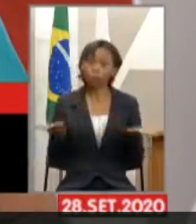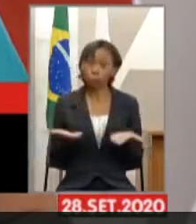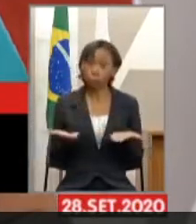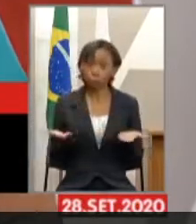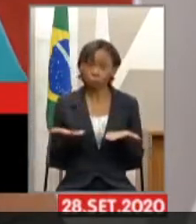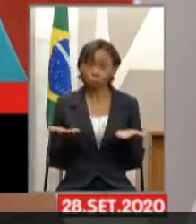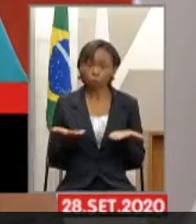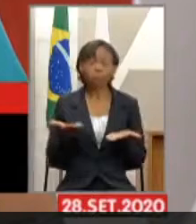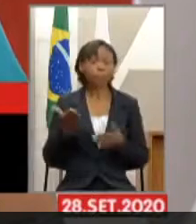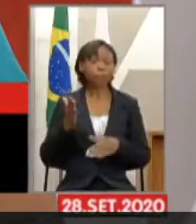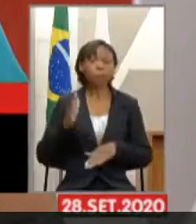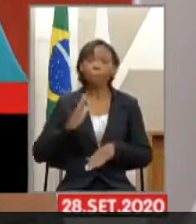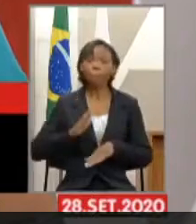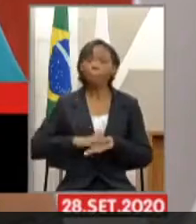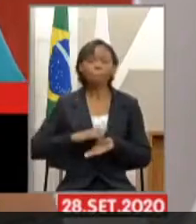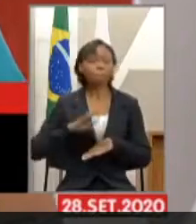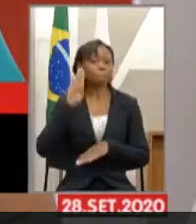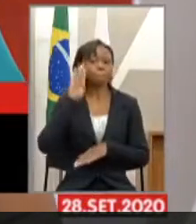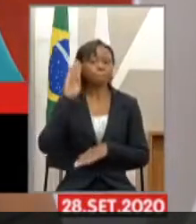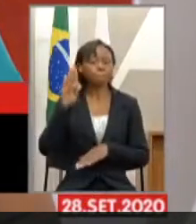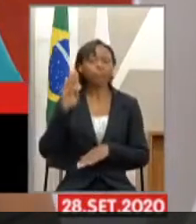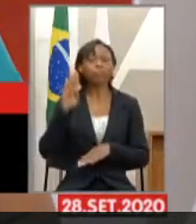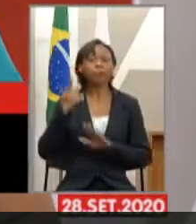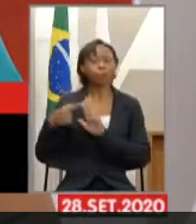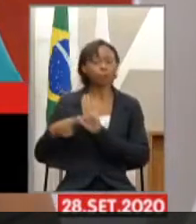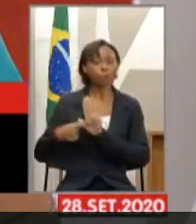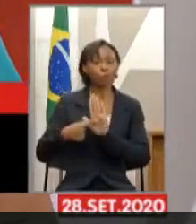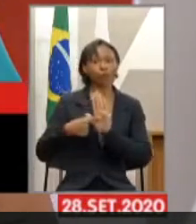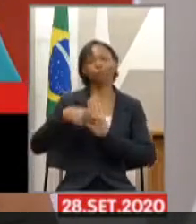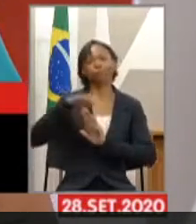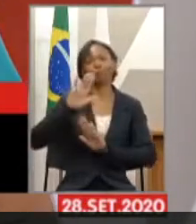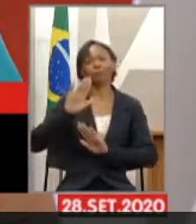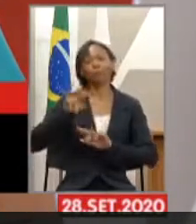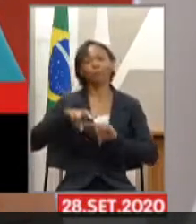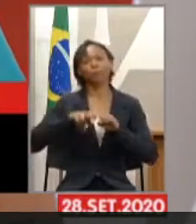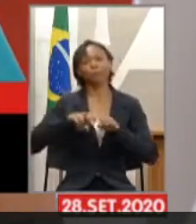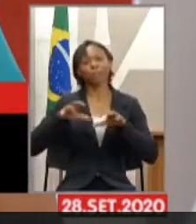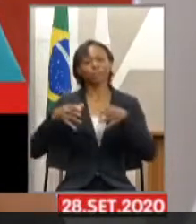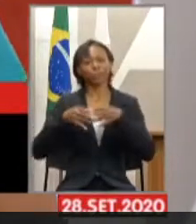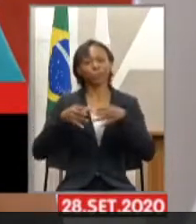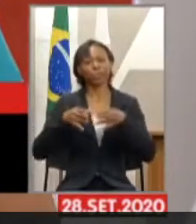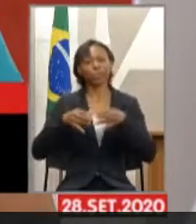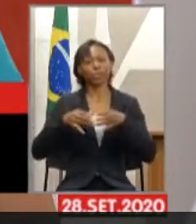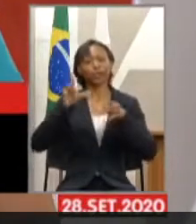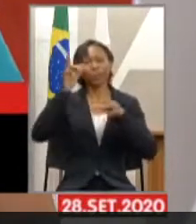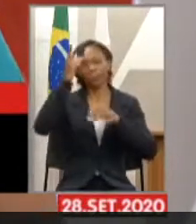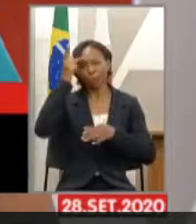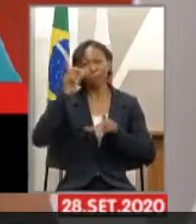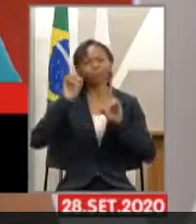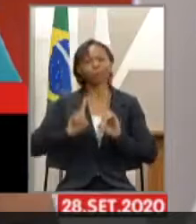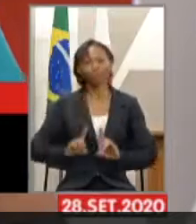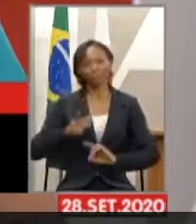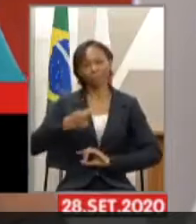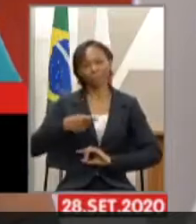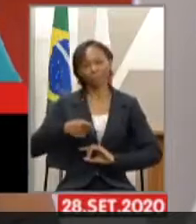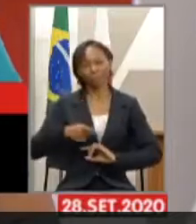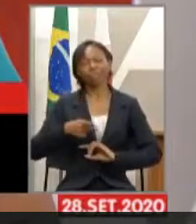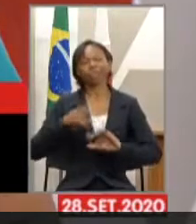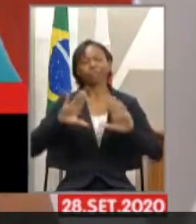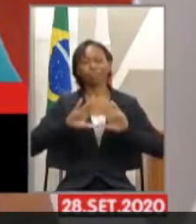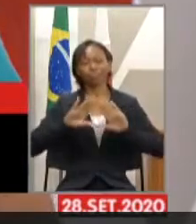destaque maior, graças à comissão da pessoa com deficiência aqui da Assembleia, que vem garantindo o nosso funcionamento e o